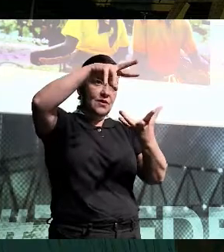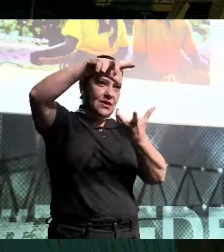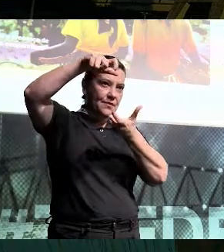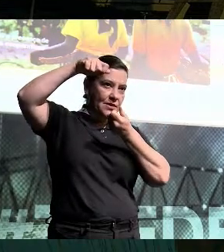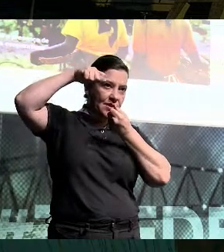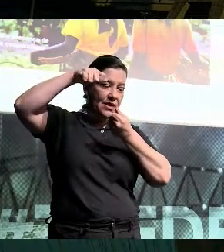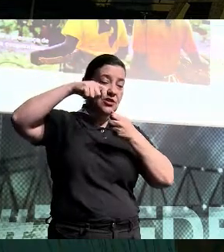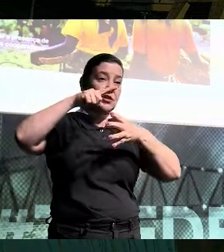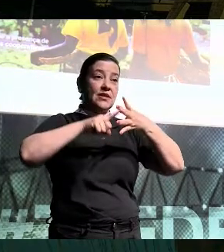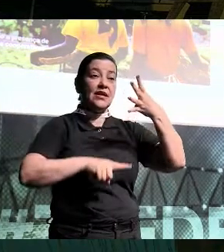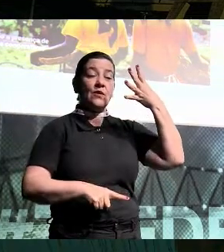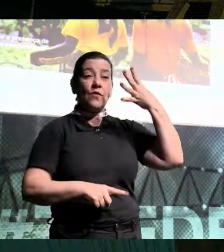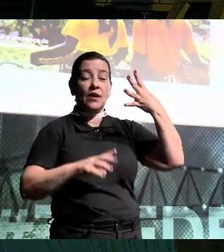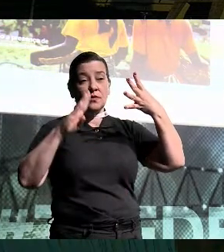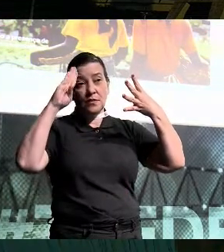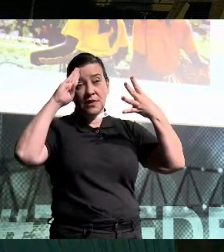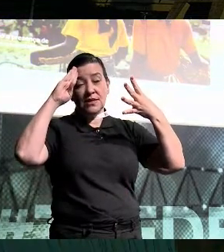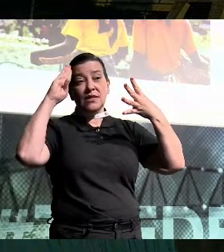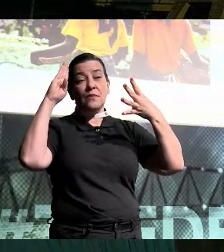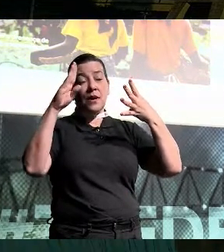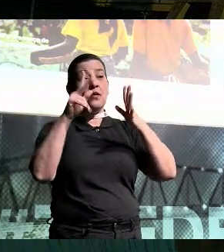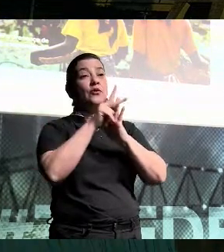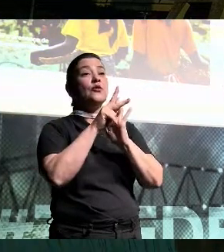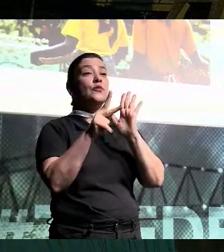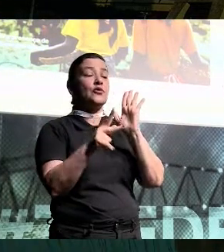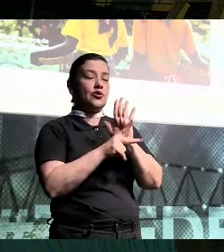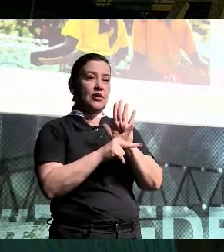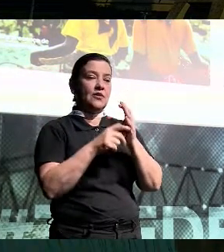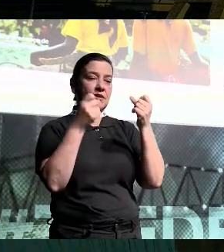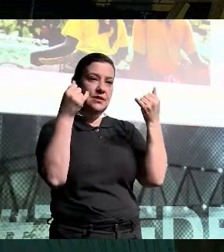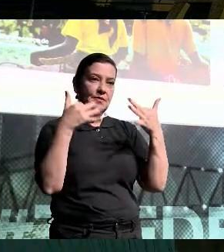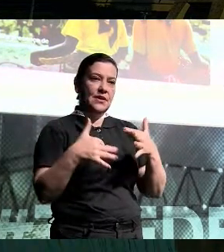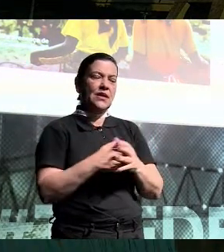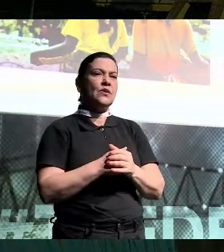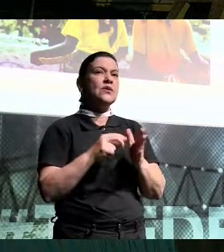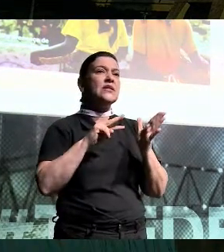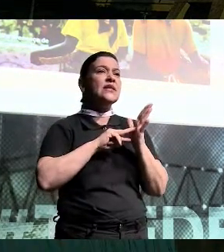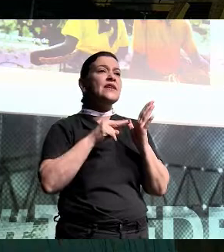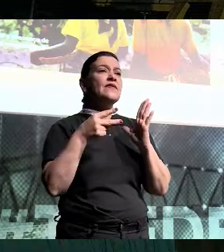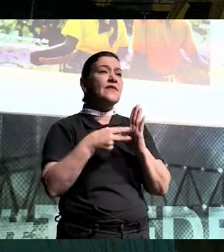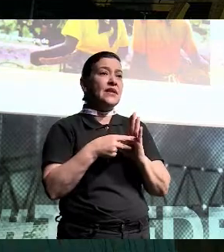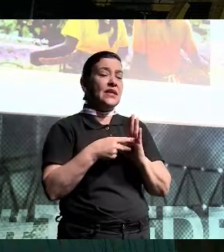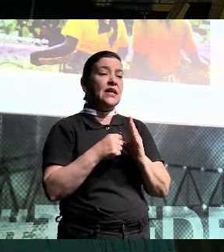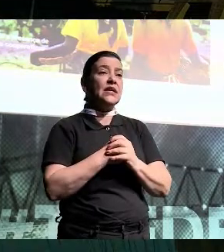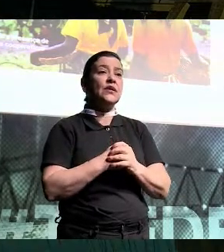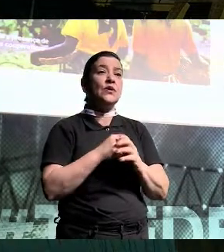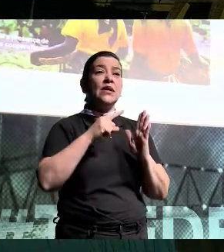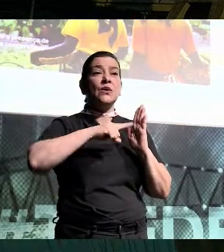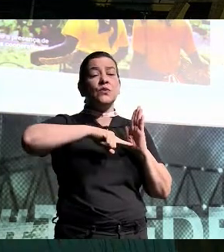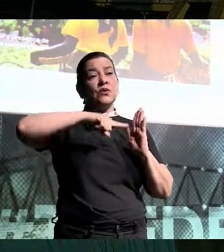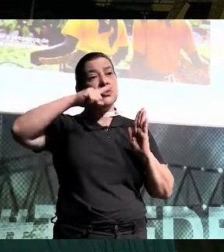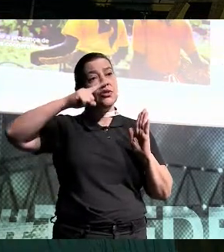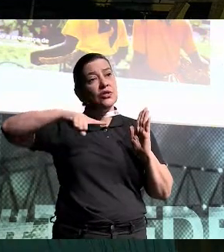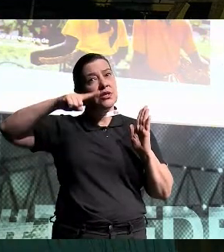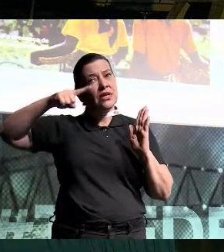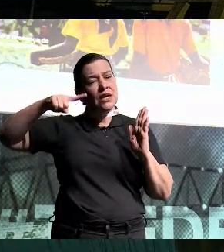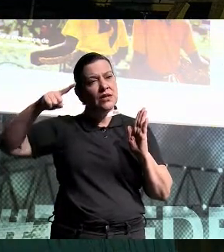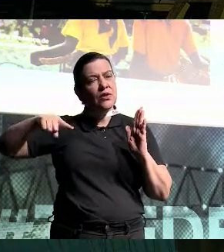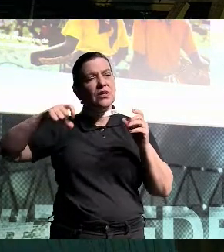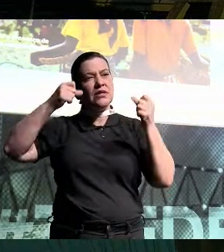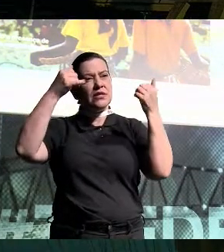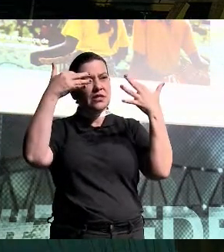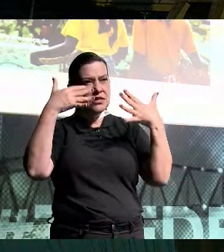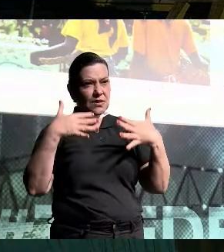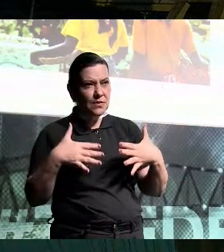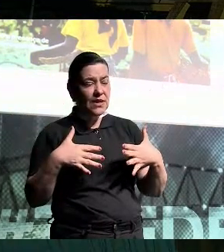Tem quatro ODSs principais que esse projeto endereça. O que significa isso? Significa que os indicadores por onde a gente mensura